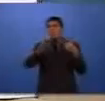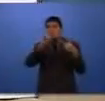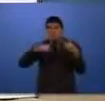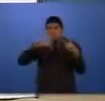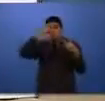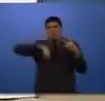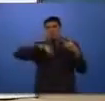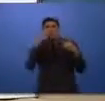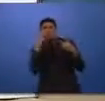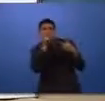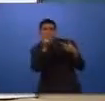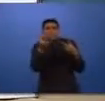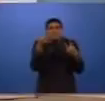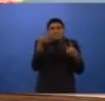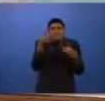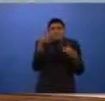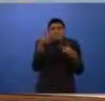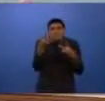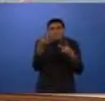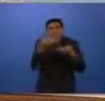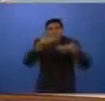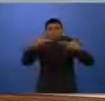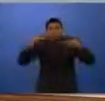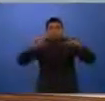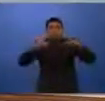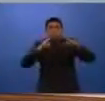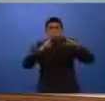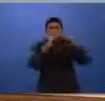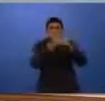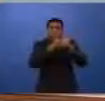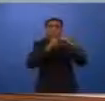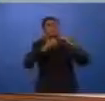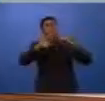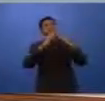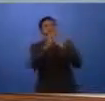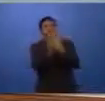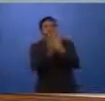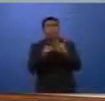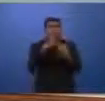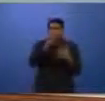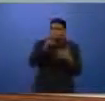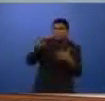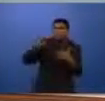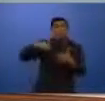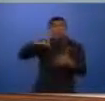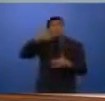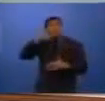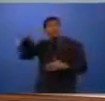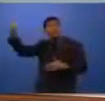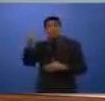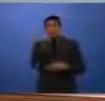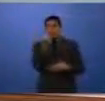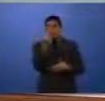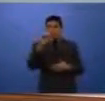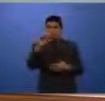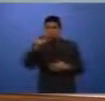um crime de tráfico de drogas que esteja ocorrendo próximo à sua residência, próximo à escola, até mesmo no semáforo, ele deve ligar para o